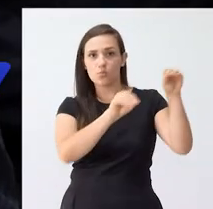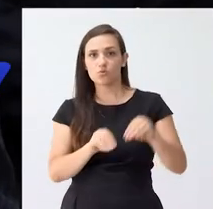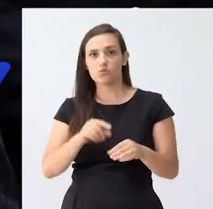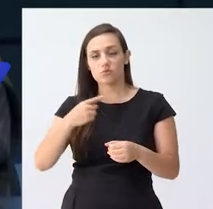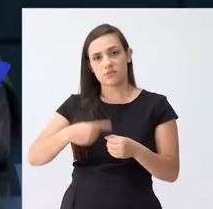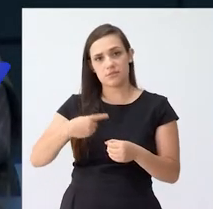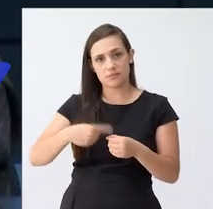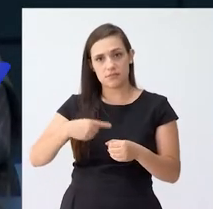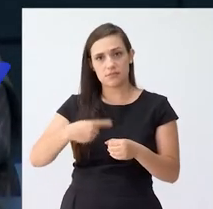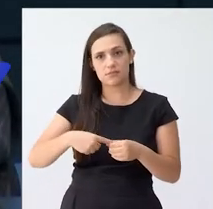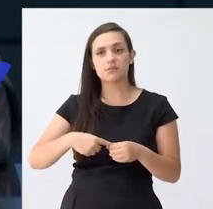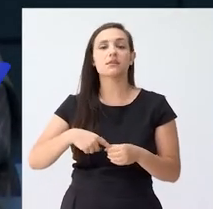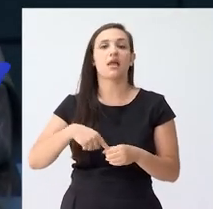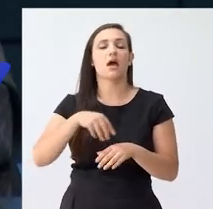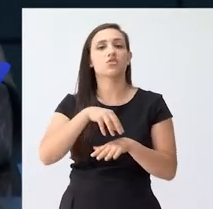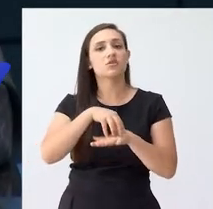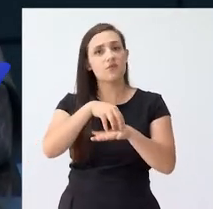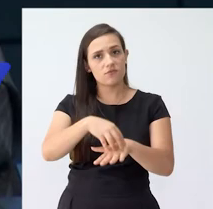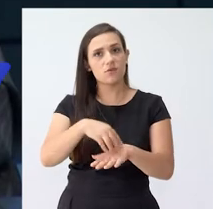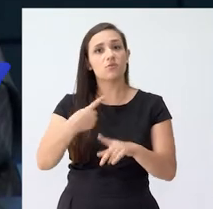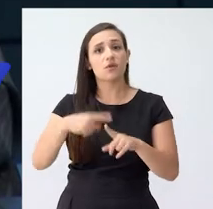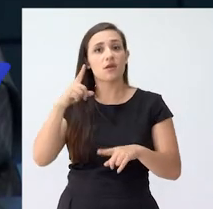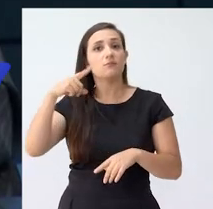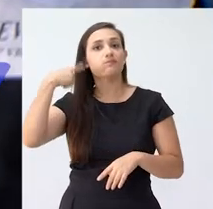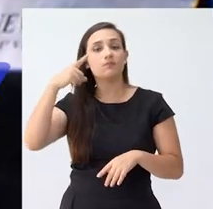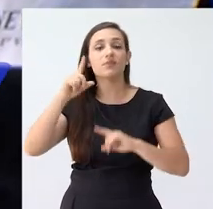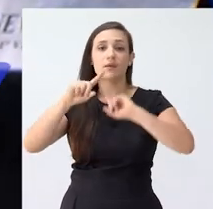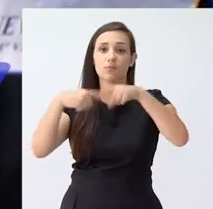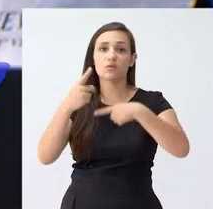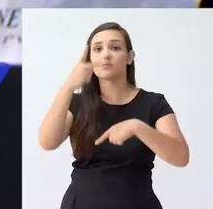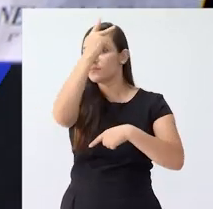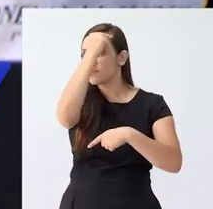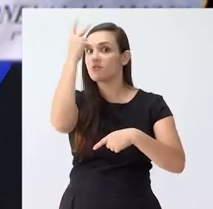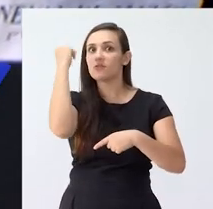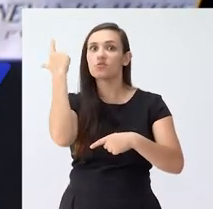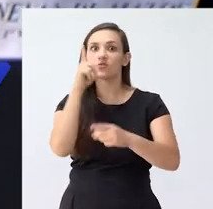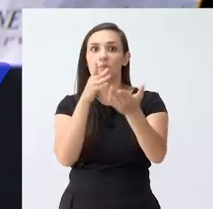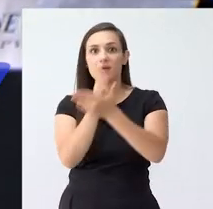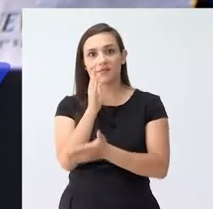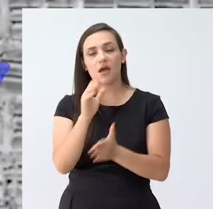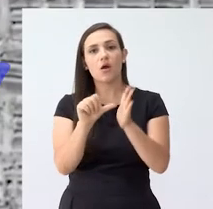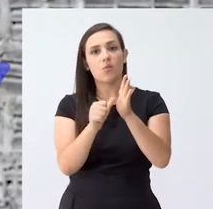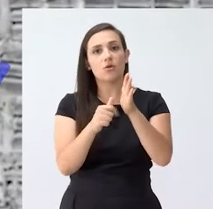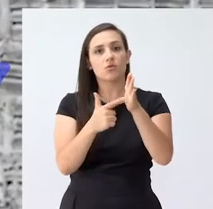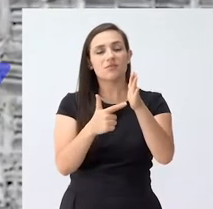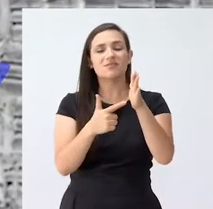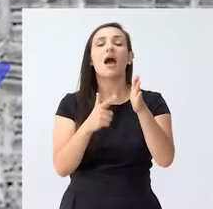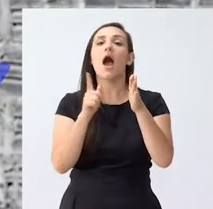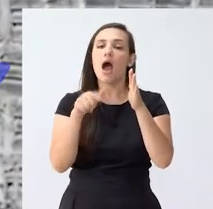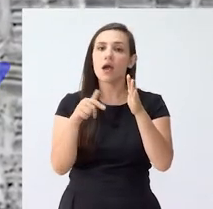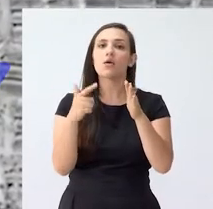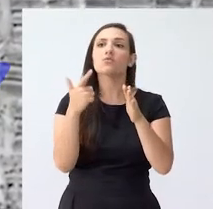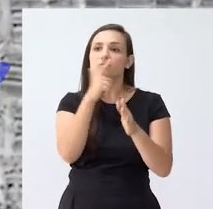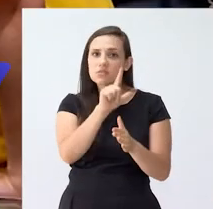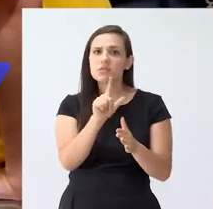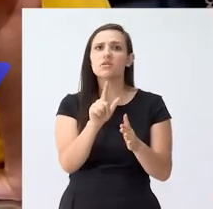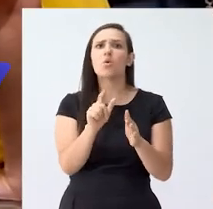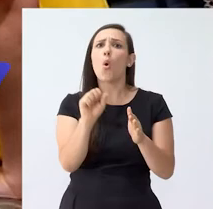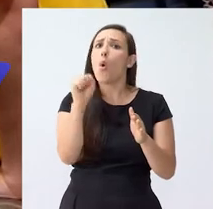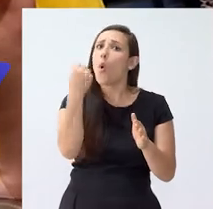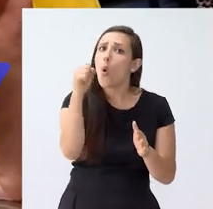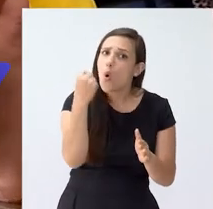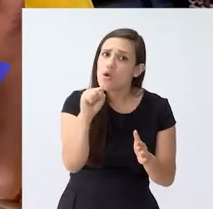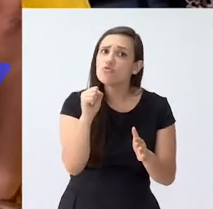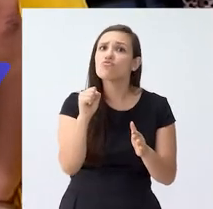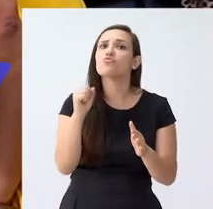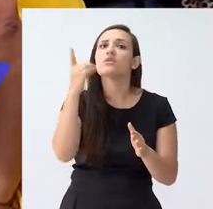de Matos mudou-se em 1975 para Naviraí, a fim de exercer a profissão de advogado. Foi prefeito do município e eleito